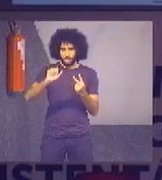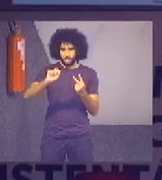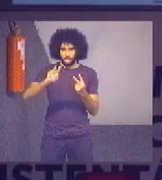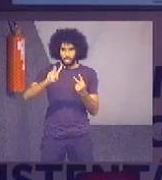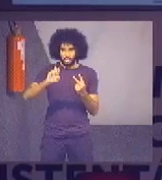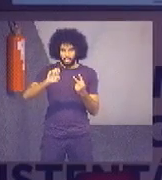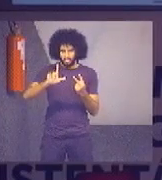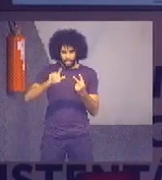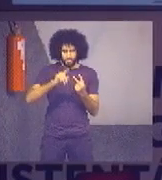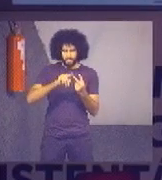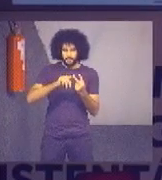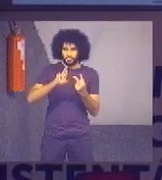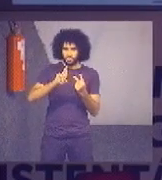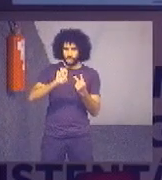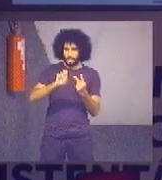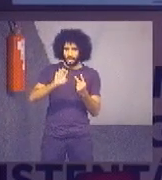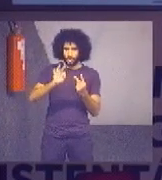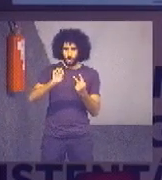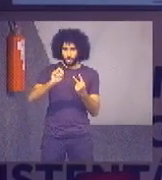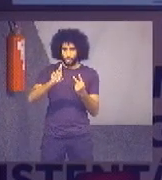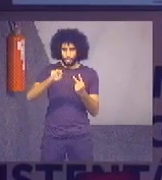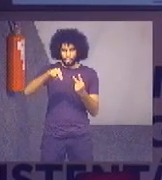retornáveis, que são os galões de água.